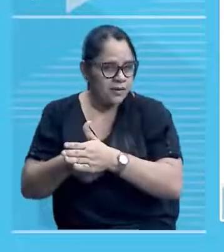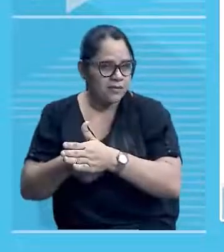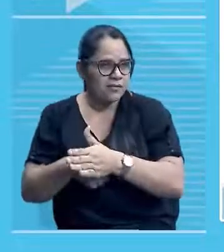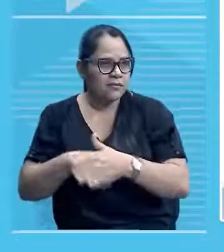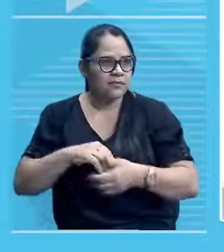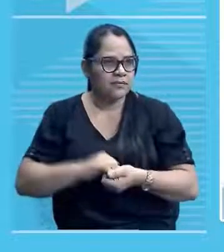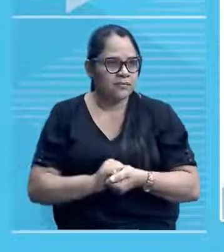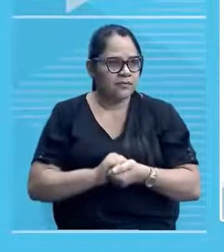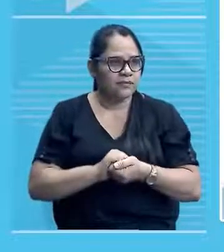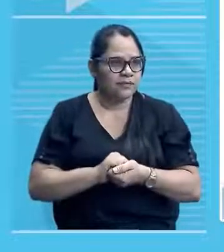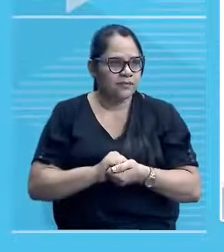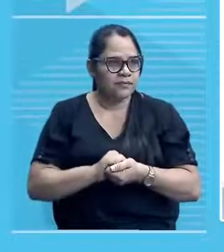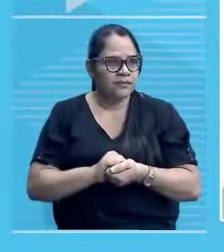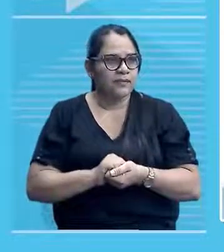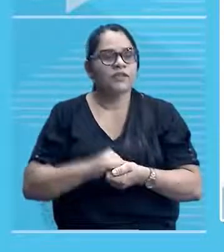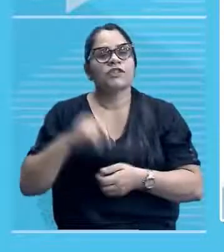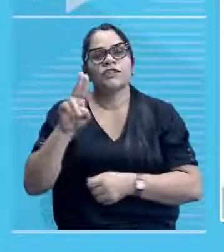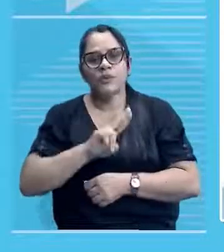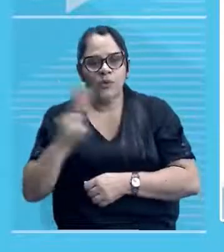Raimunda Pinto Sencior.